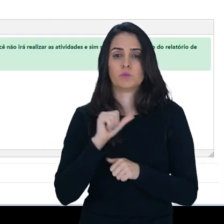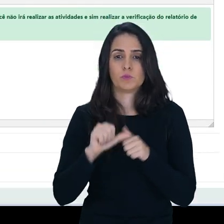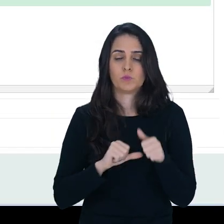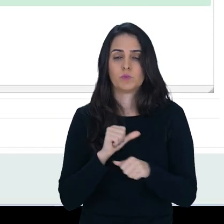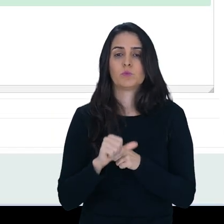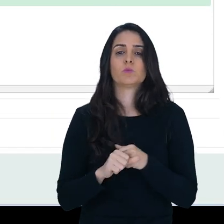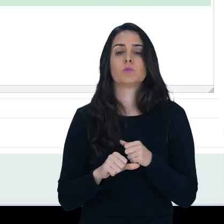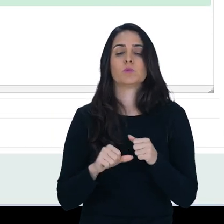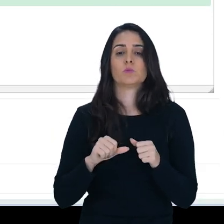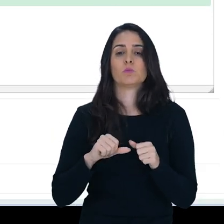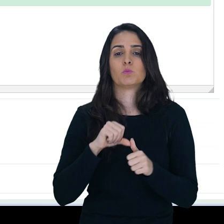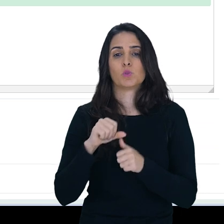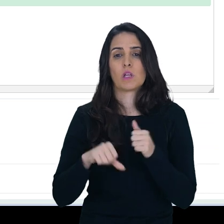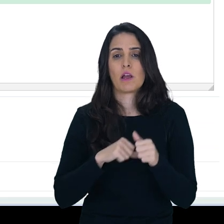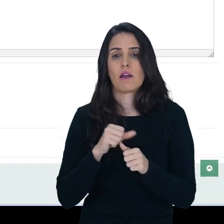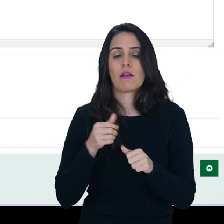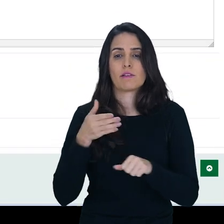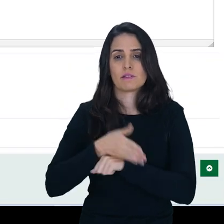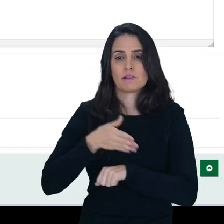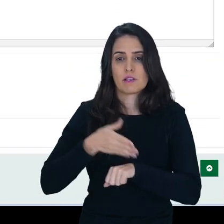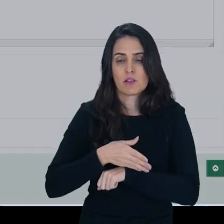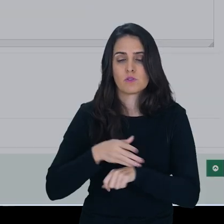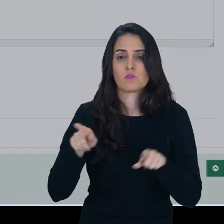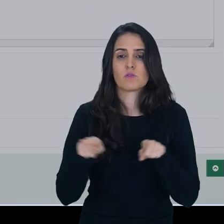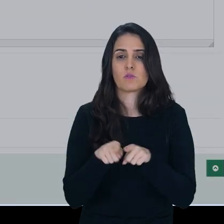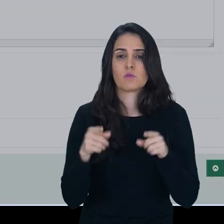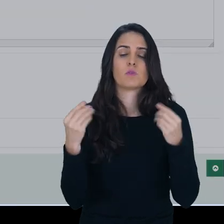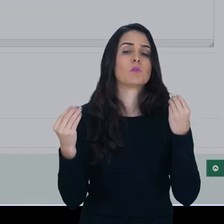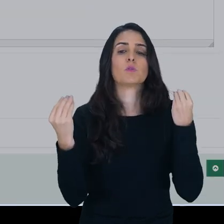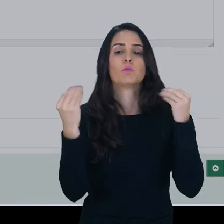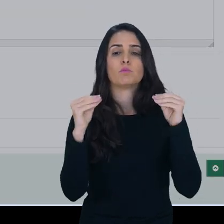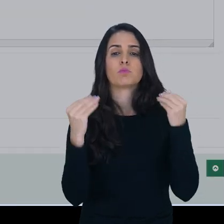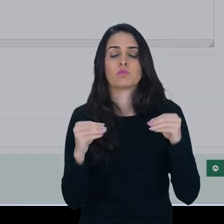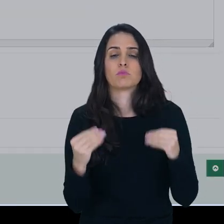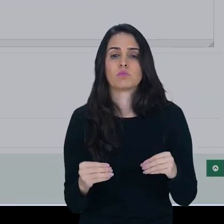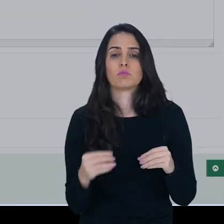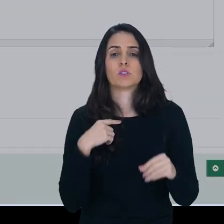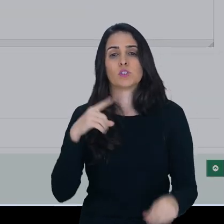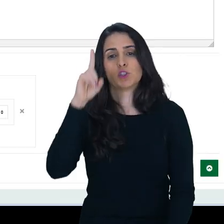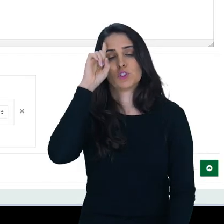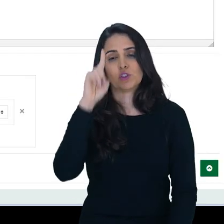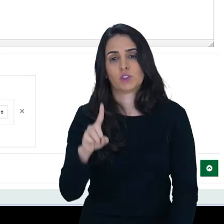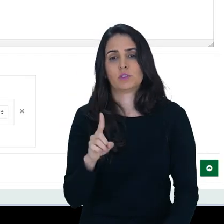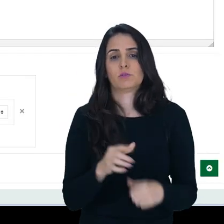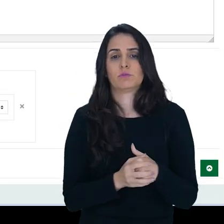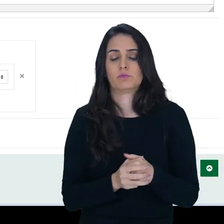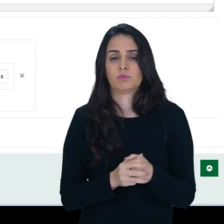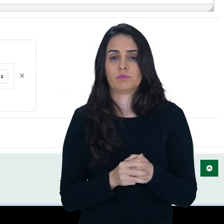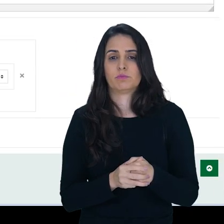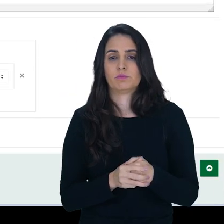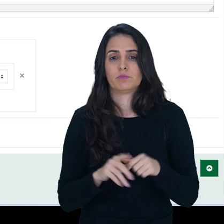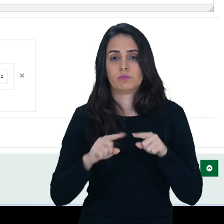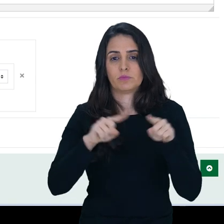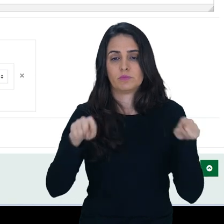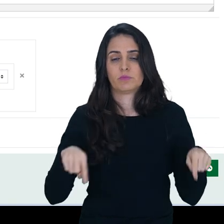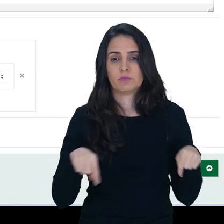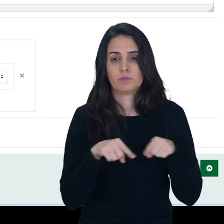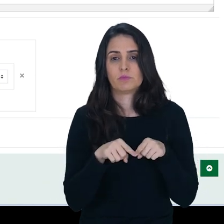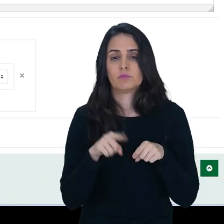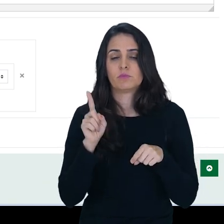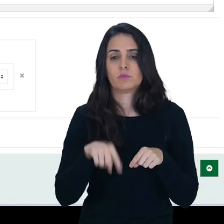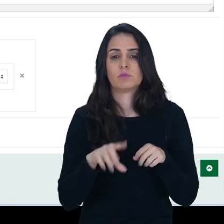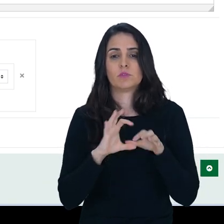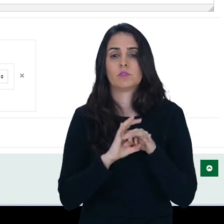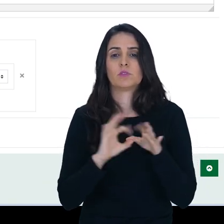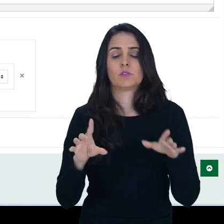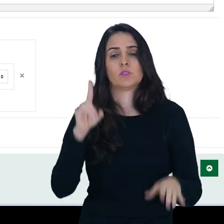eu vou editar aqui, vou na restrição de acesso e vou, então, colocar a data. E aí essa